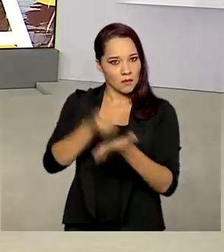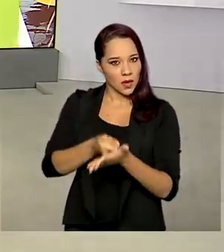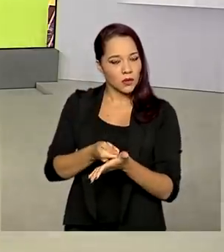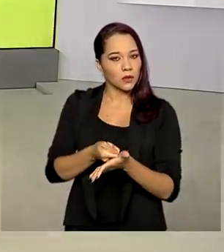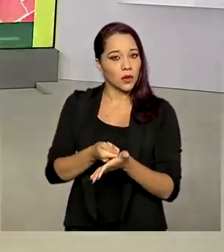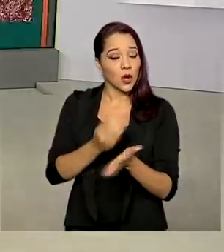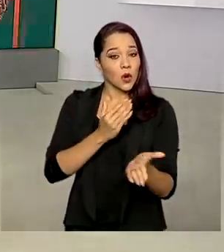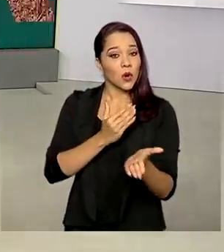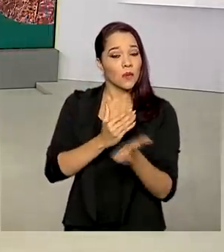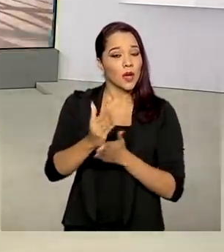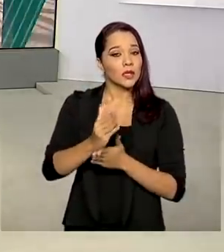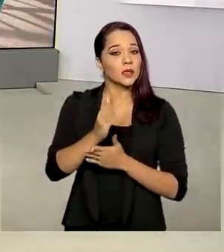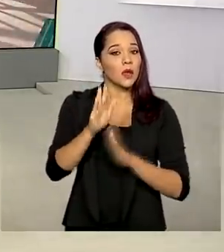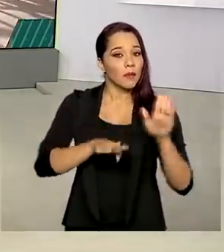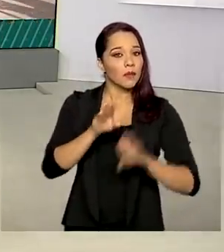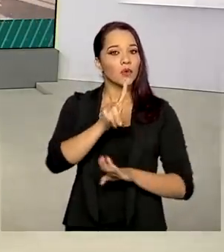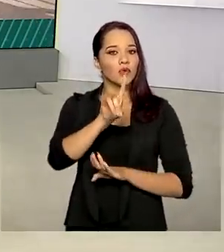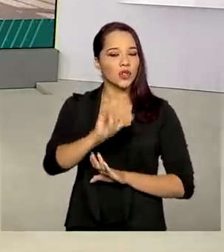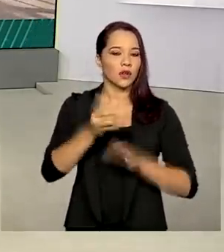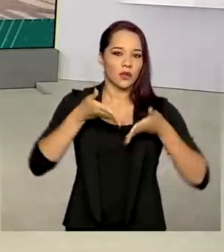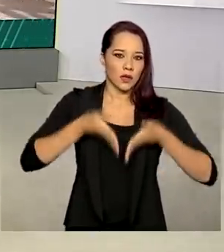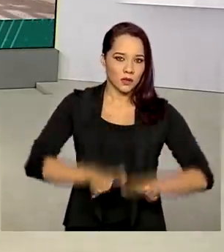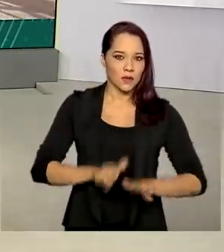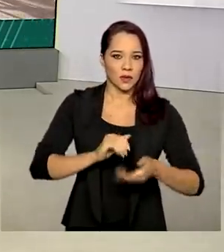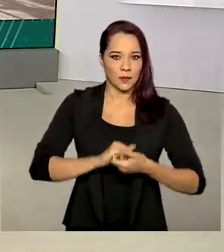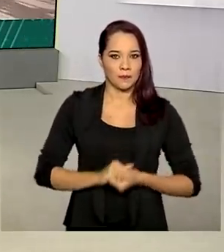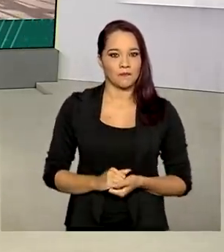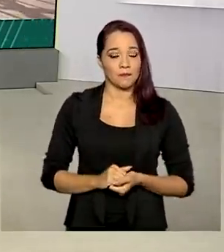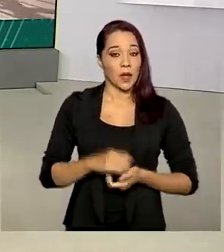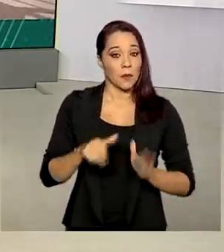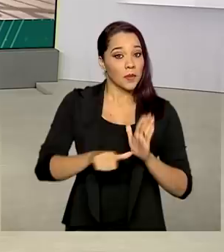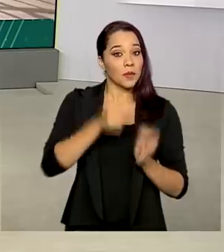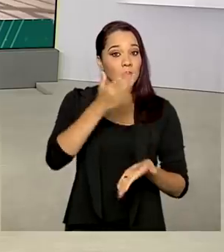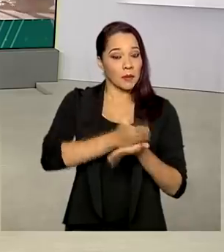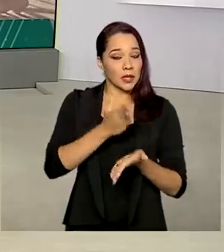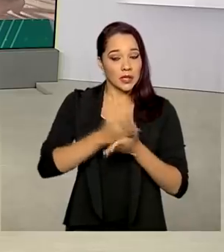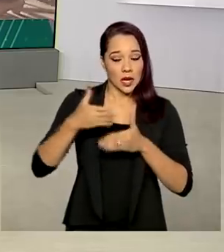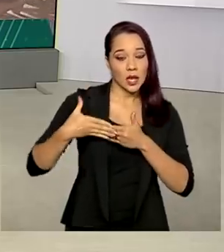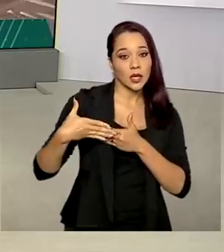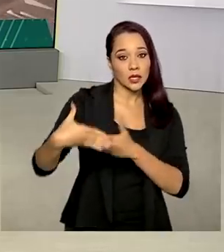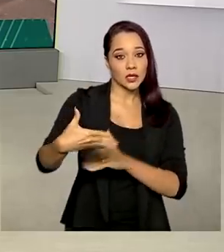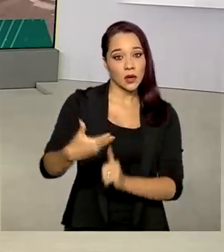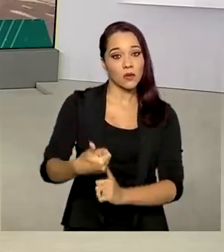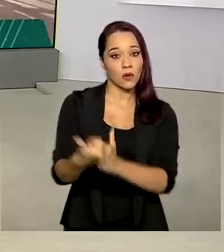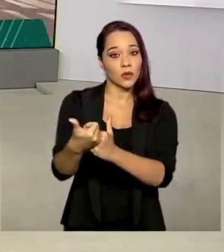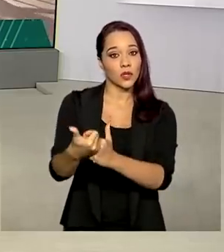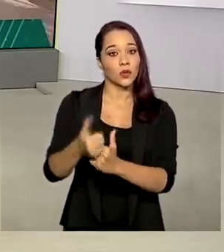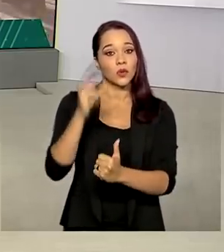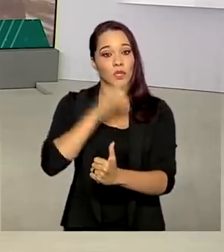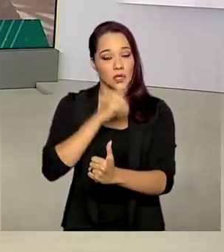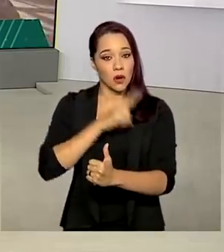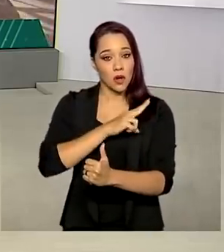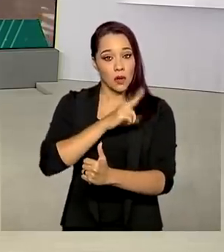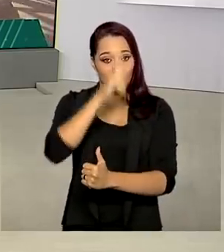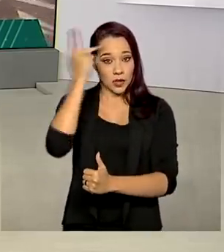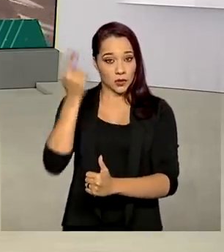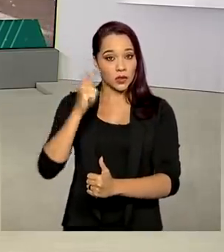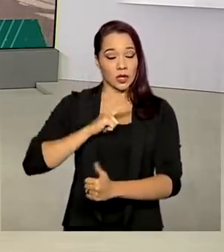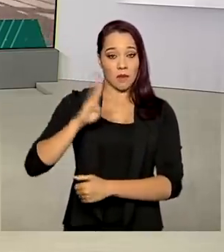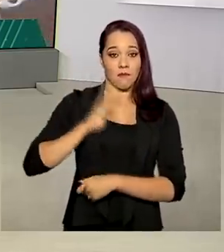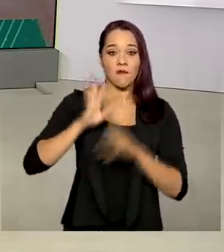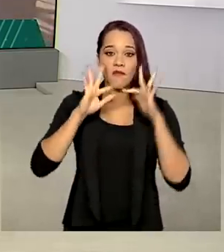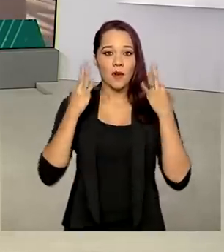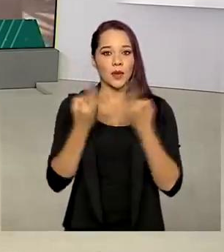ser feitos de acordo com o mês de aniversário. Já a primeira parcela da extensão do auxílio para beneficiários do Bolsa